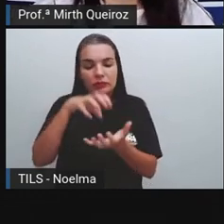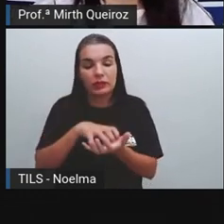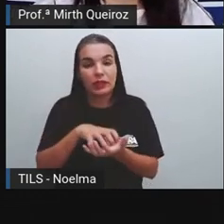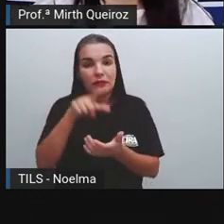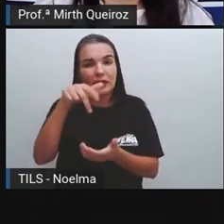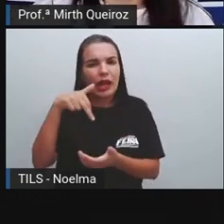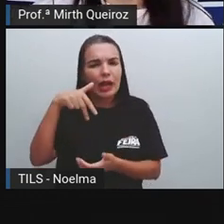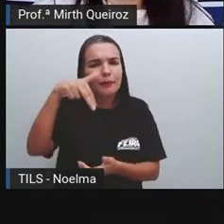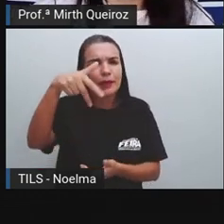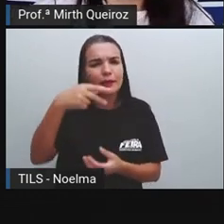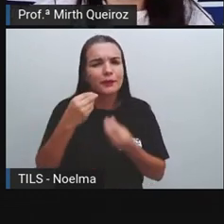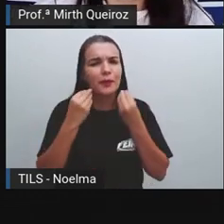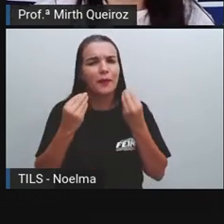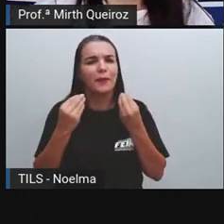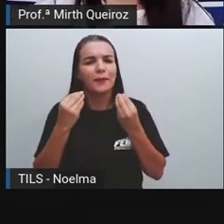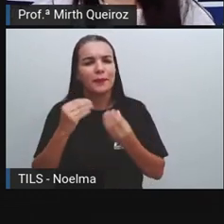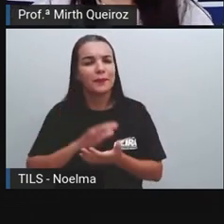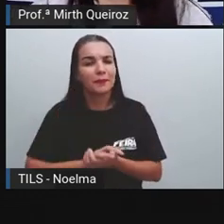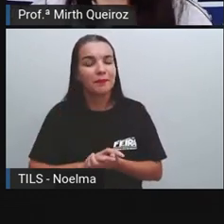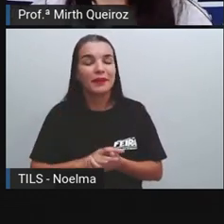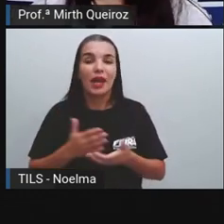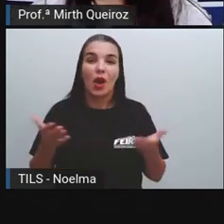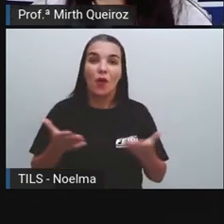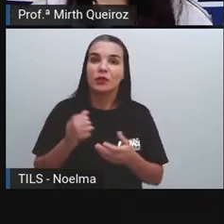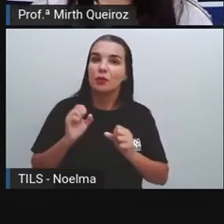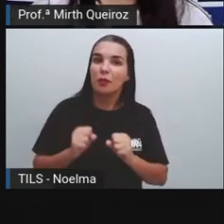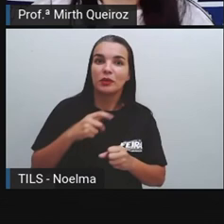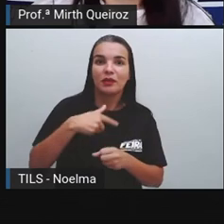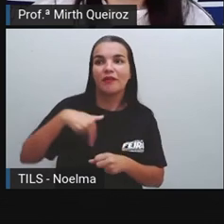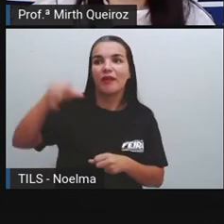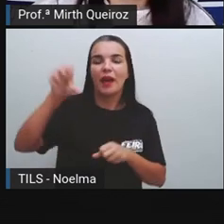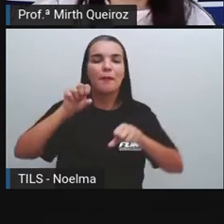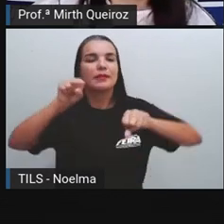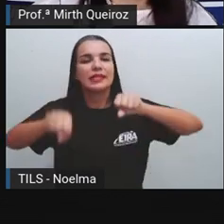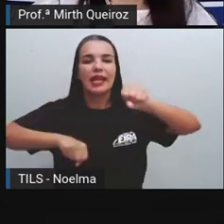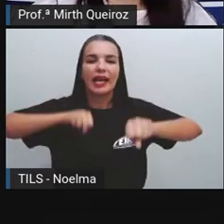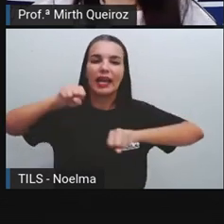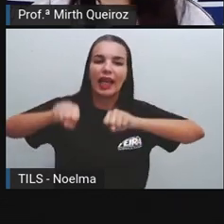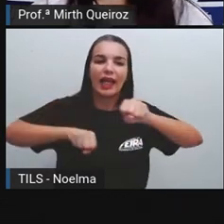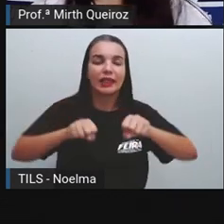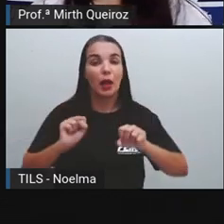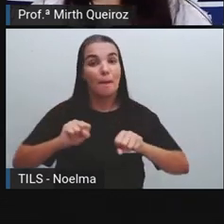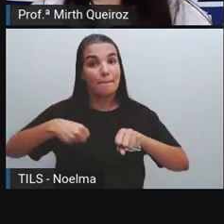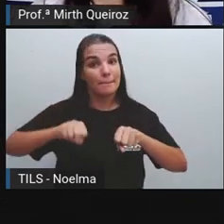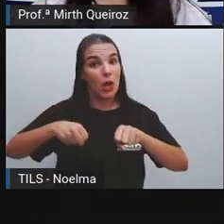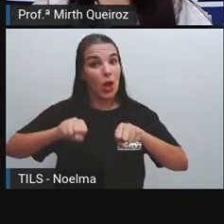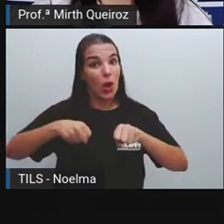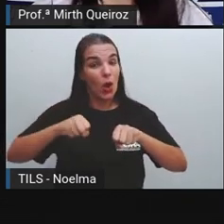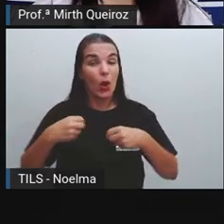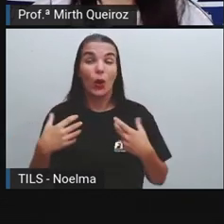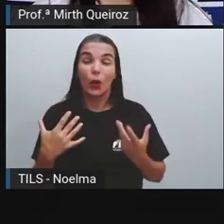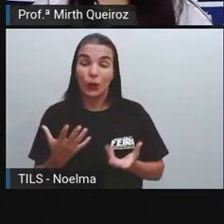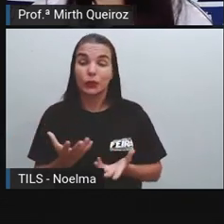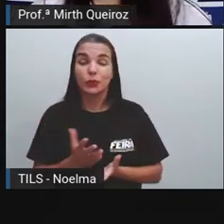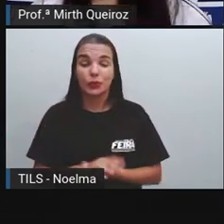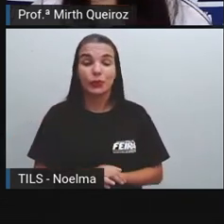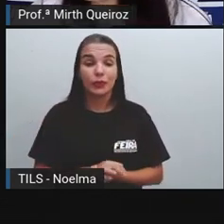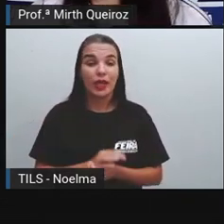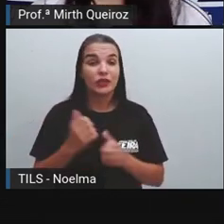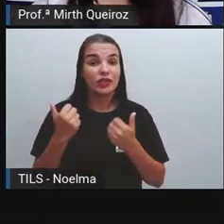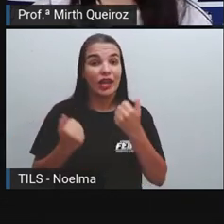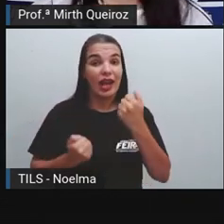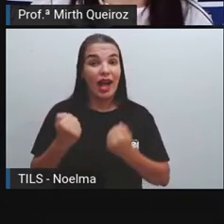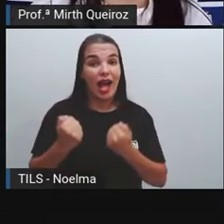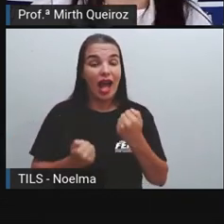caminhando, hoje a gente pode ir de bicicleta, hoje a gente pode ir de moto, a depender da distância, de